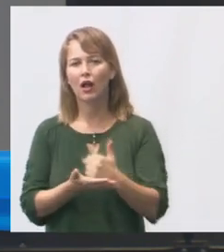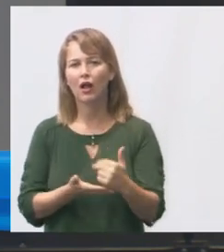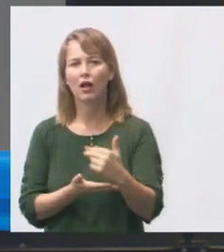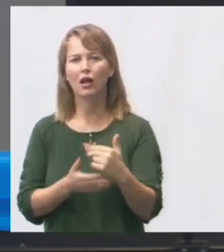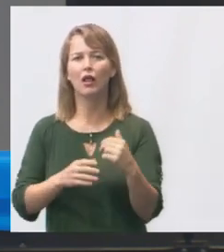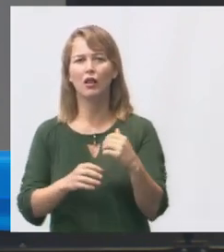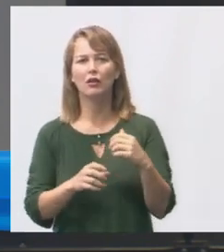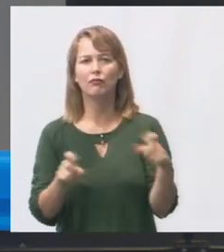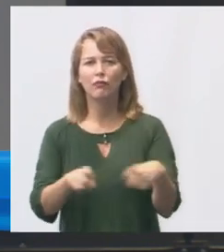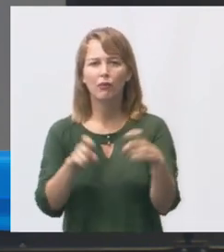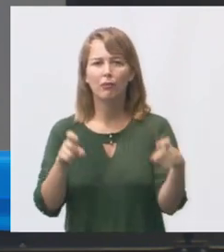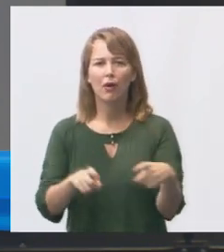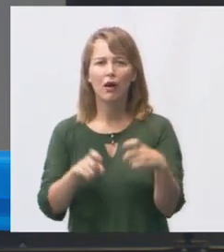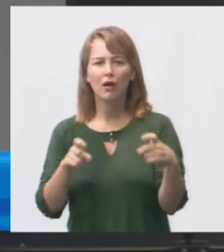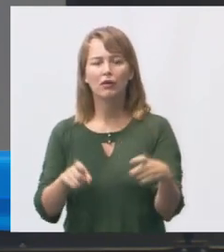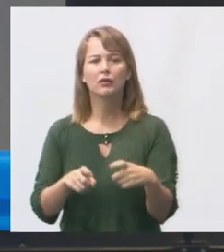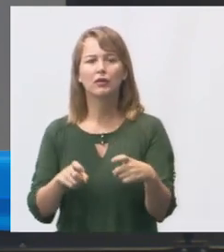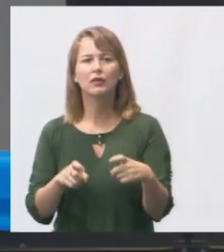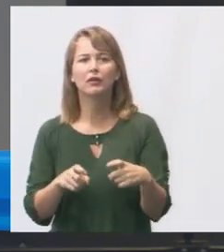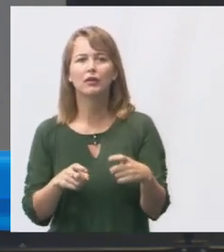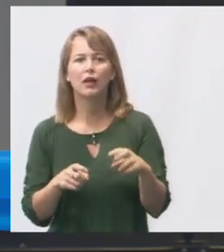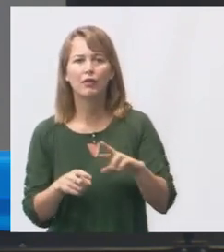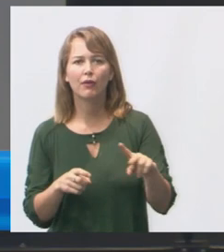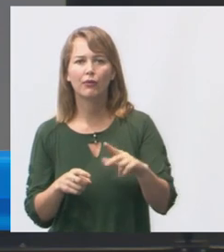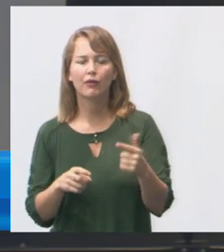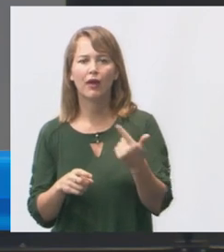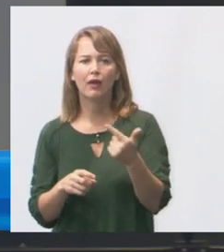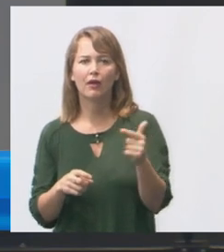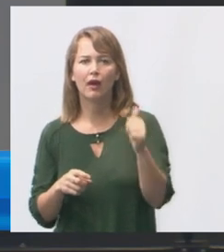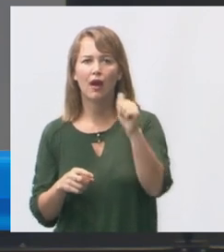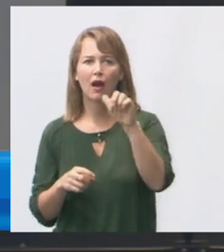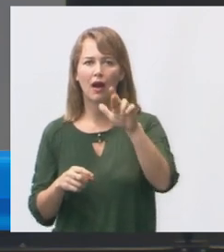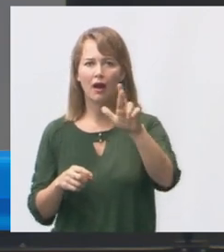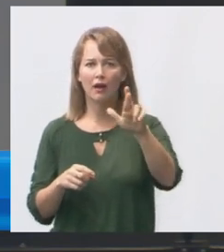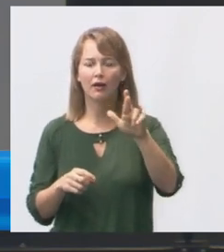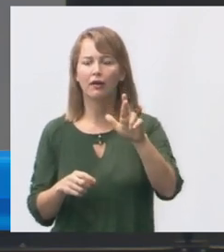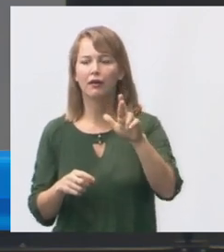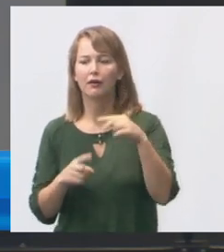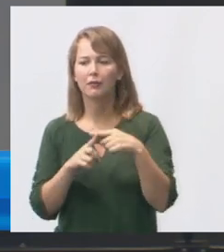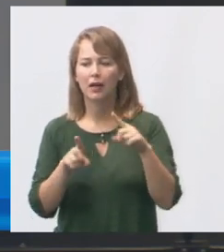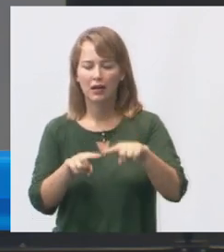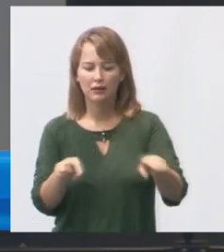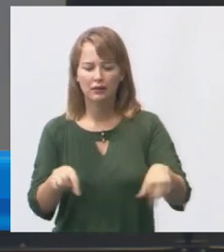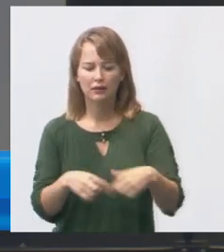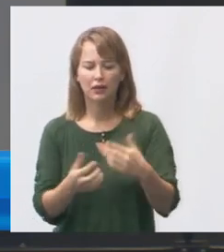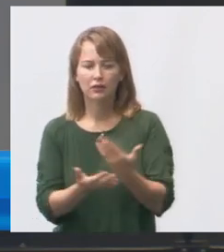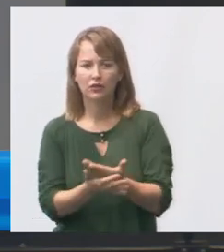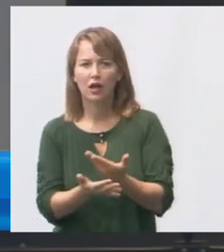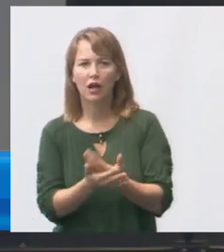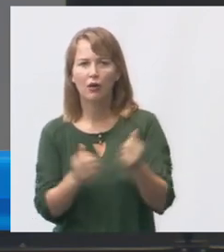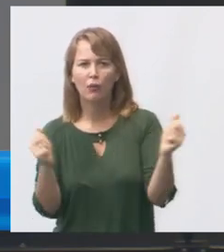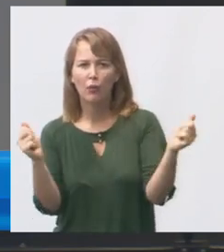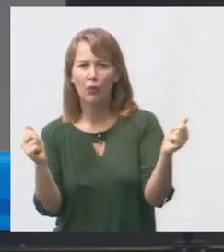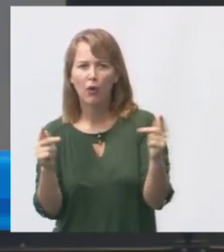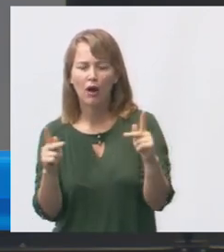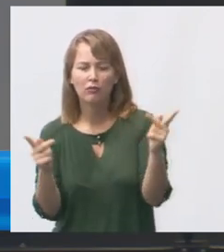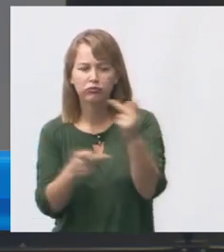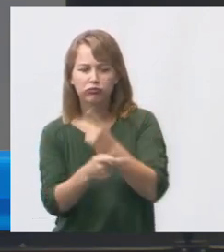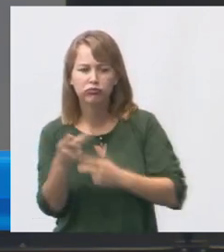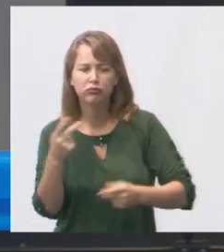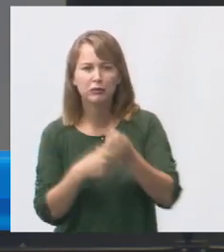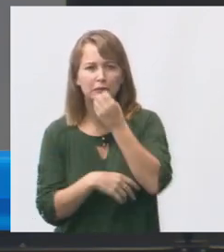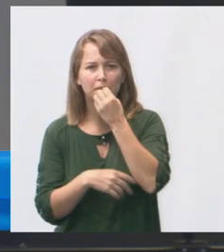informática apesar de não ser climatizados as salas de aula são muito bem arejadas devido a localização na escola